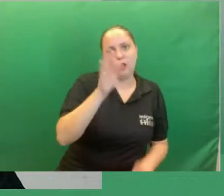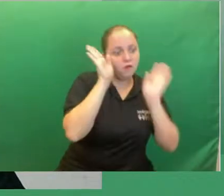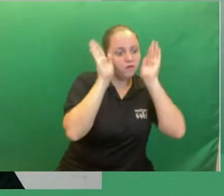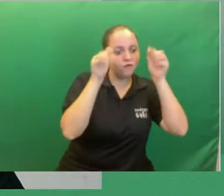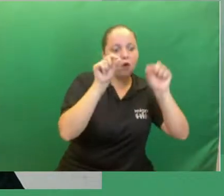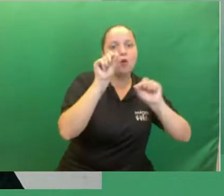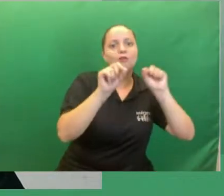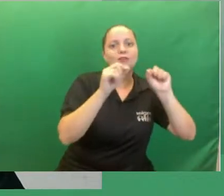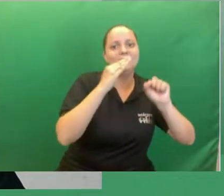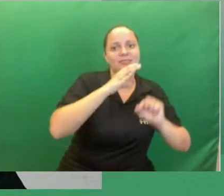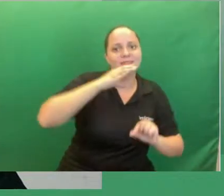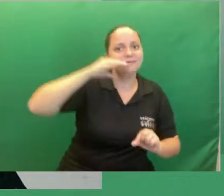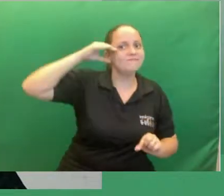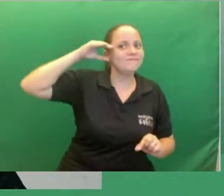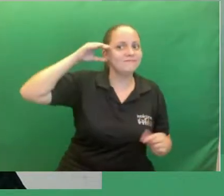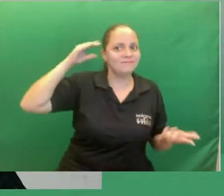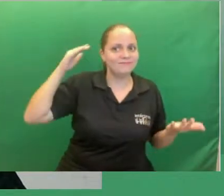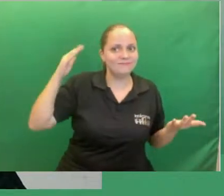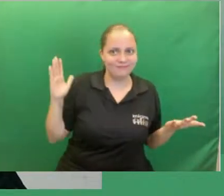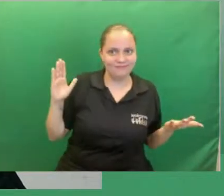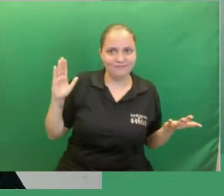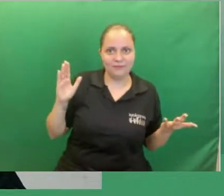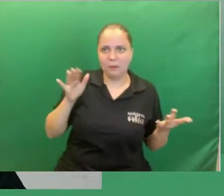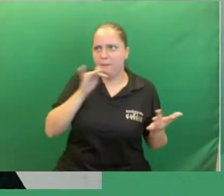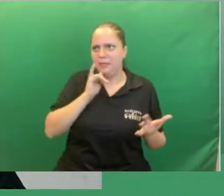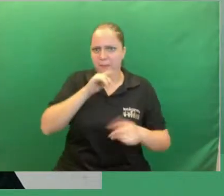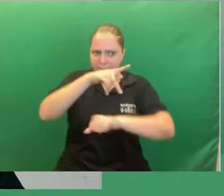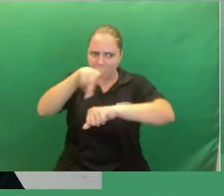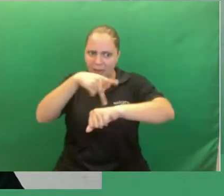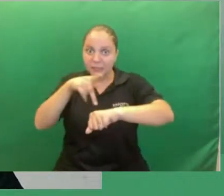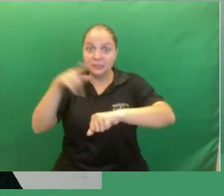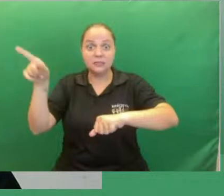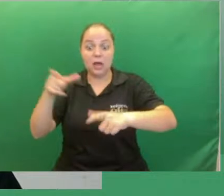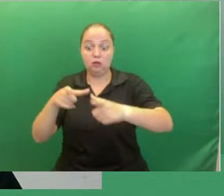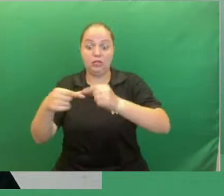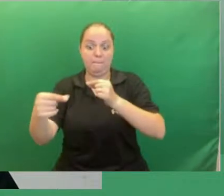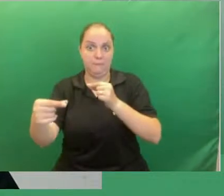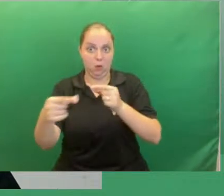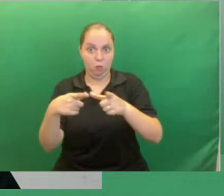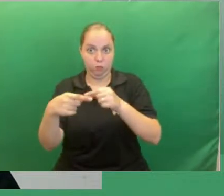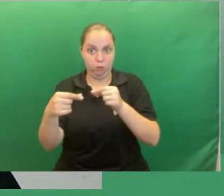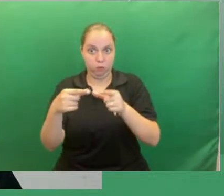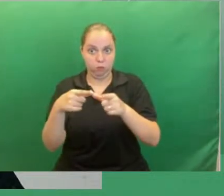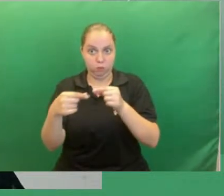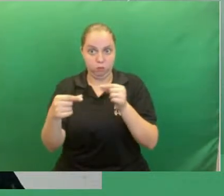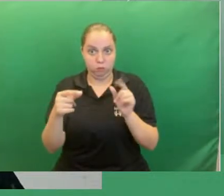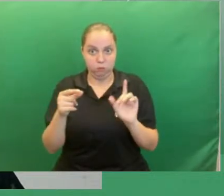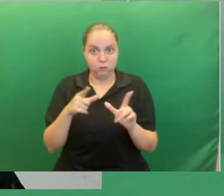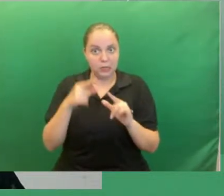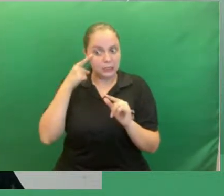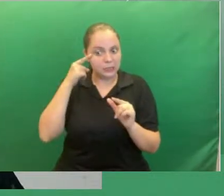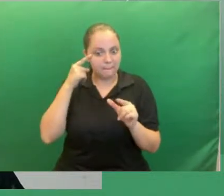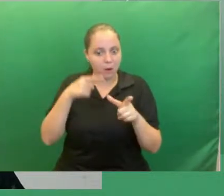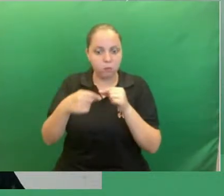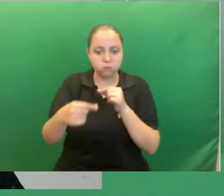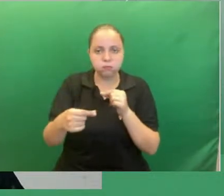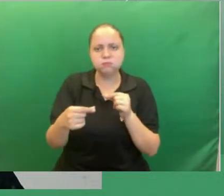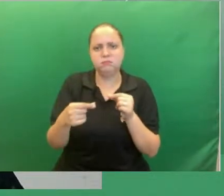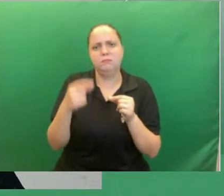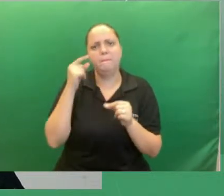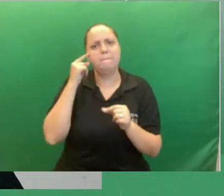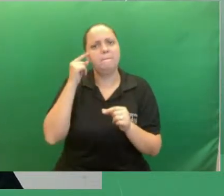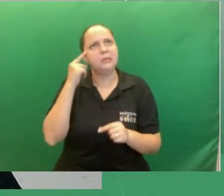paralelo com países por exemplo como o Japão se a gente for observar o Japão nós temos